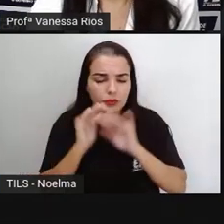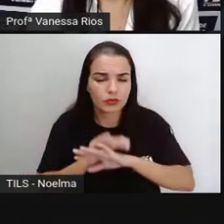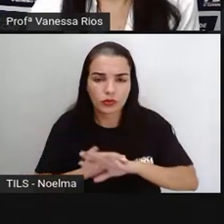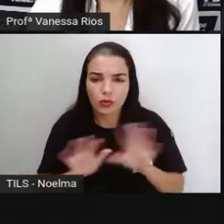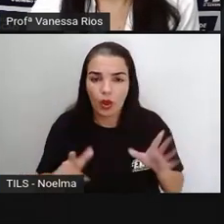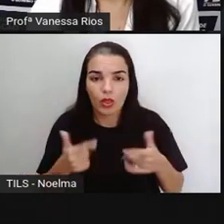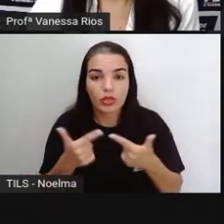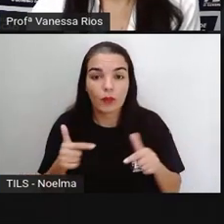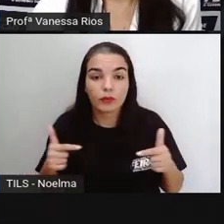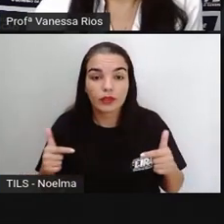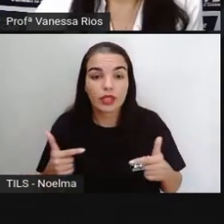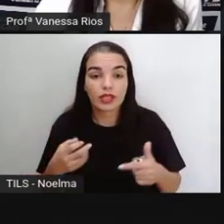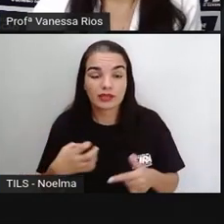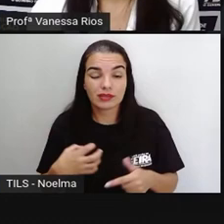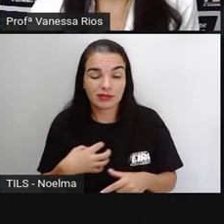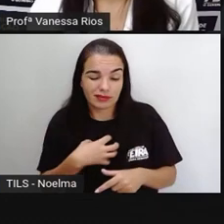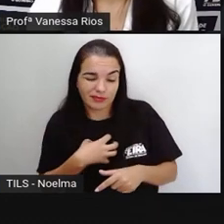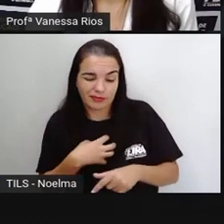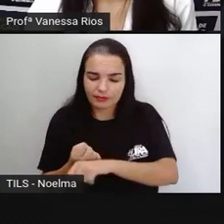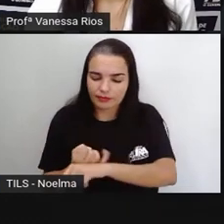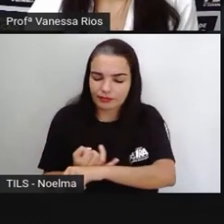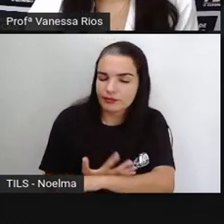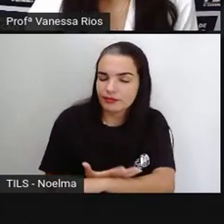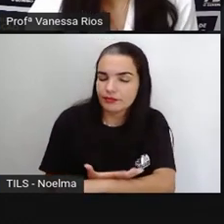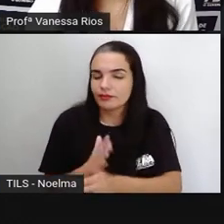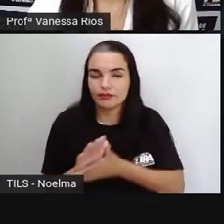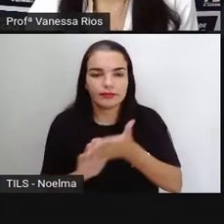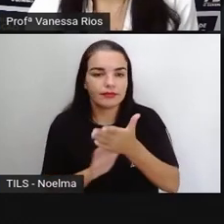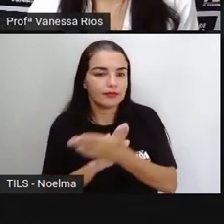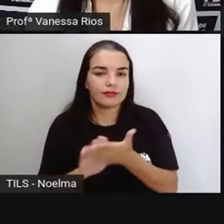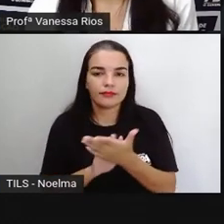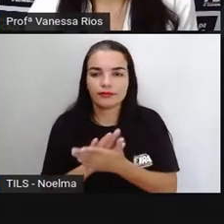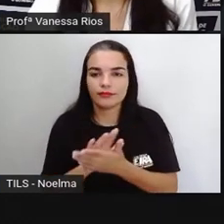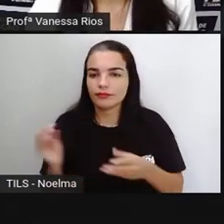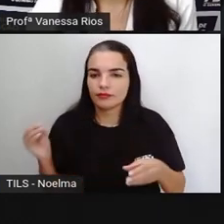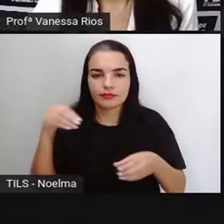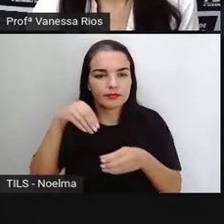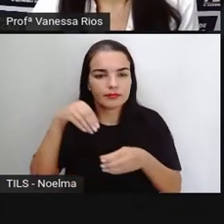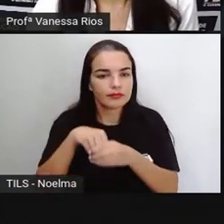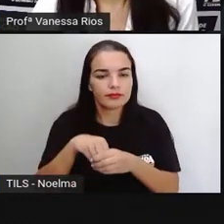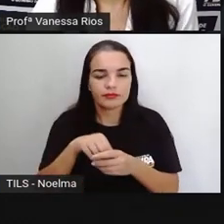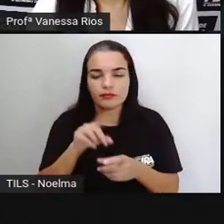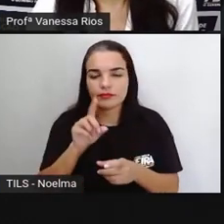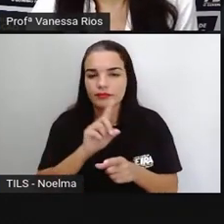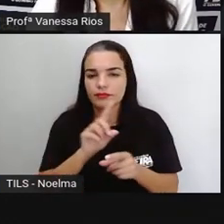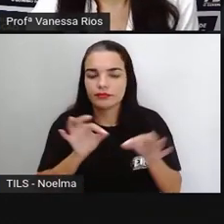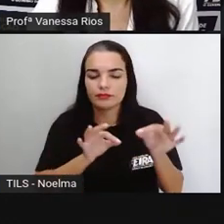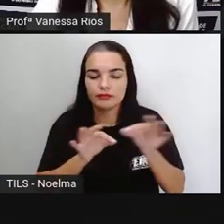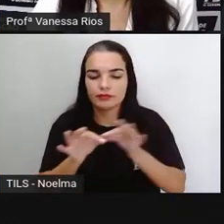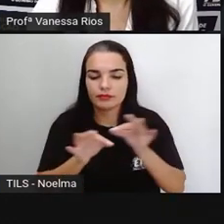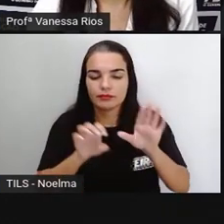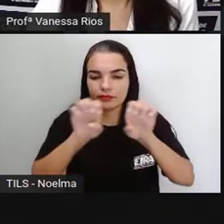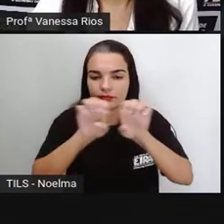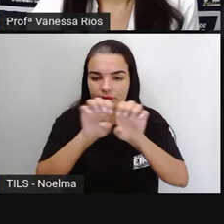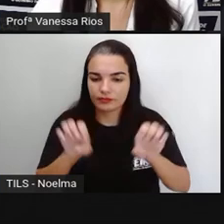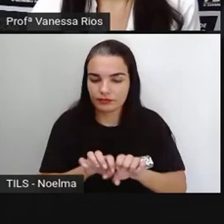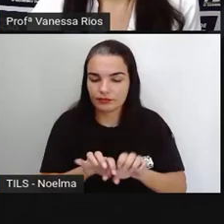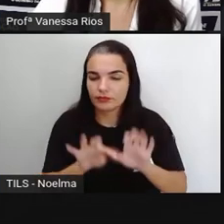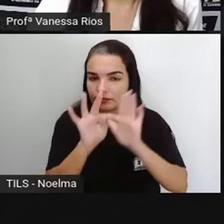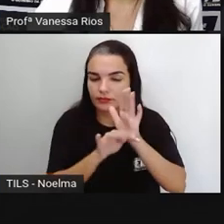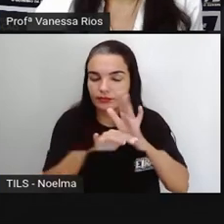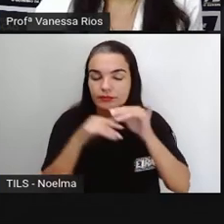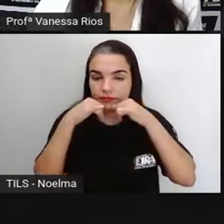subjetiva de sentimento de emoção é algo que não faz parte da organização desse tipo de texto.